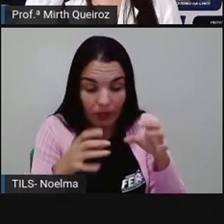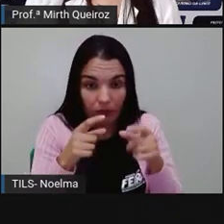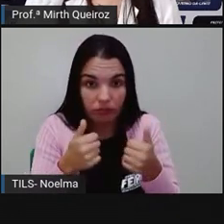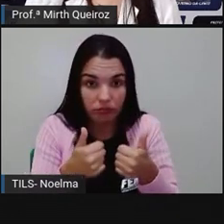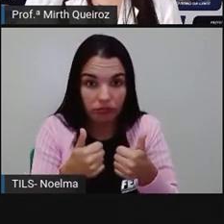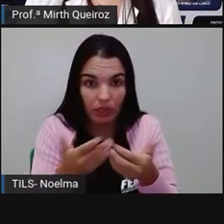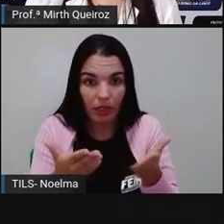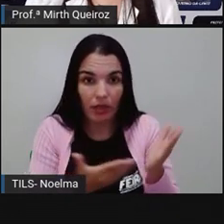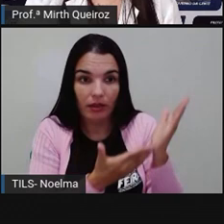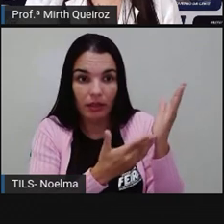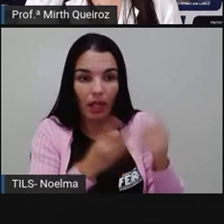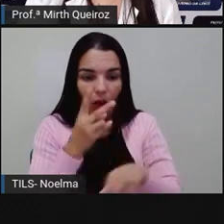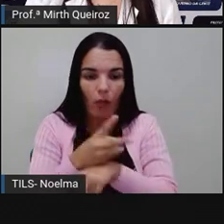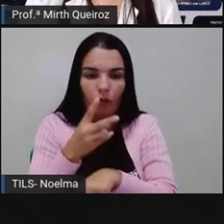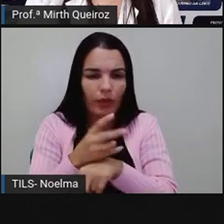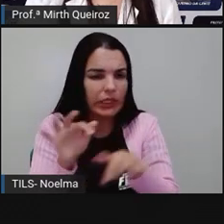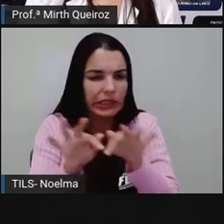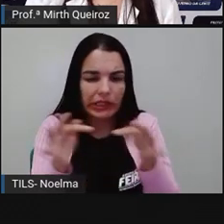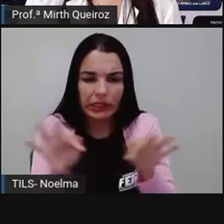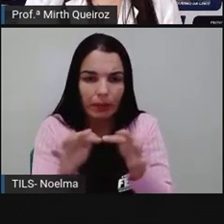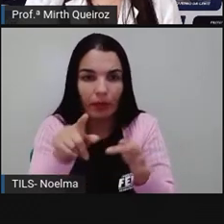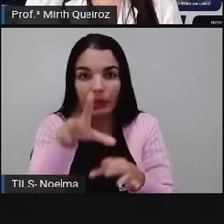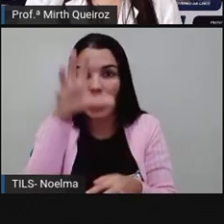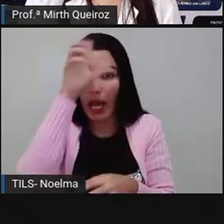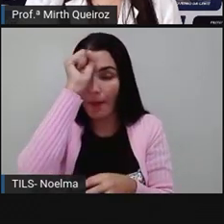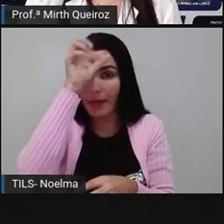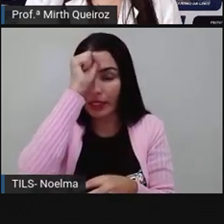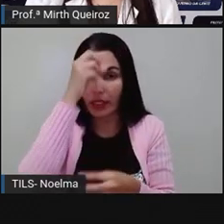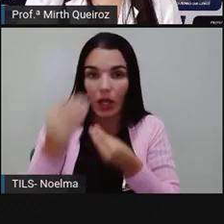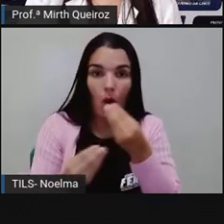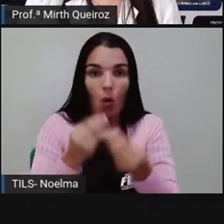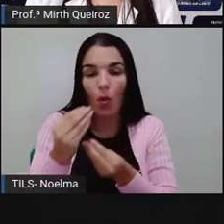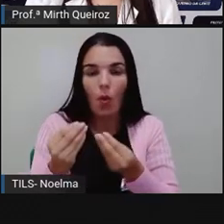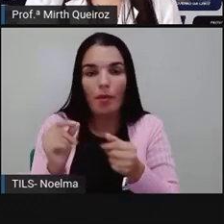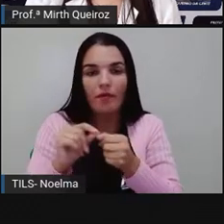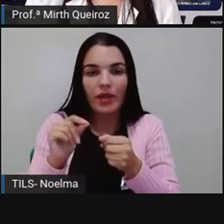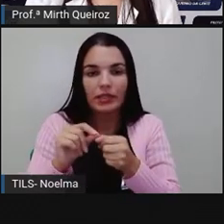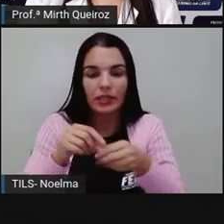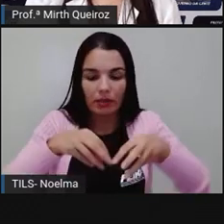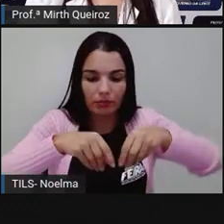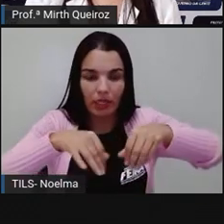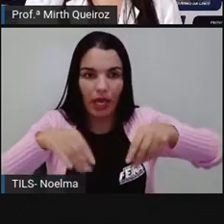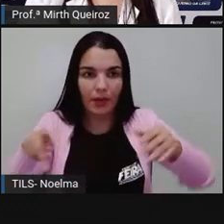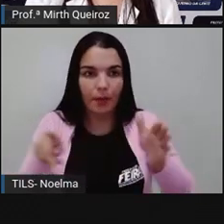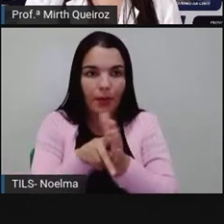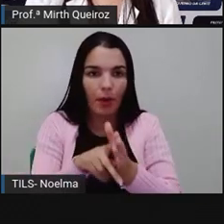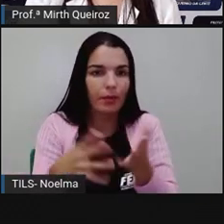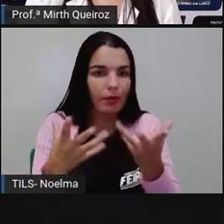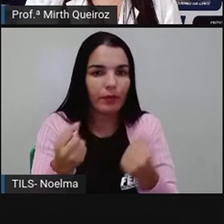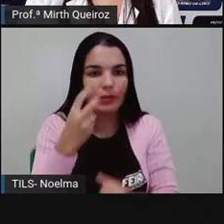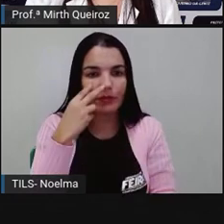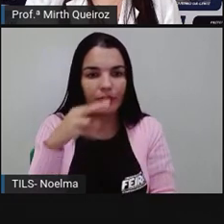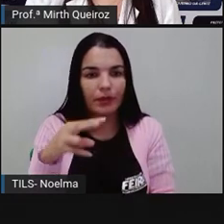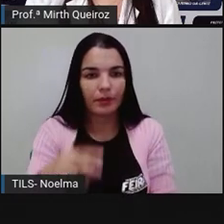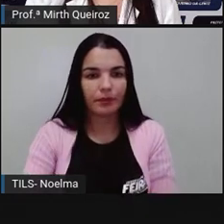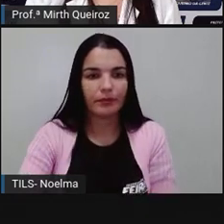trouxe aqui um vídeo bem simplesinho pra vocês entenderem como fazer esse terrário. Vamos ver?